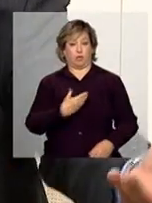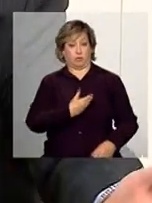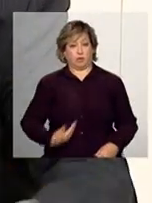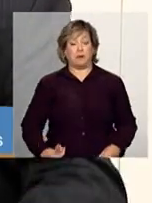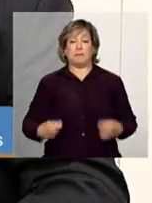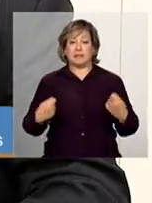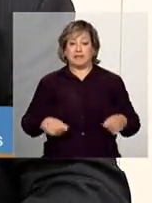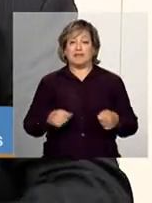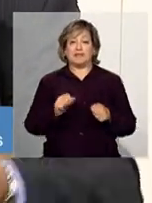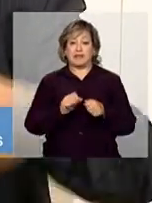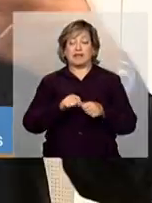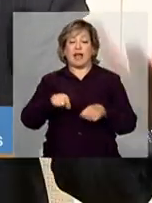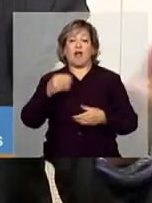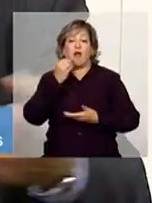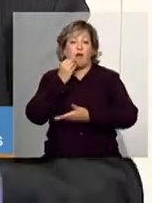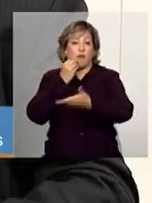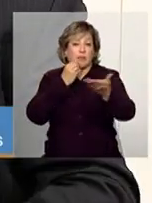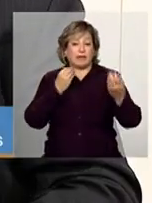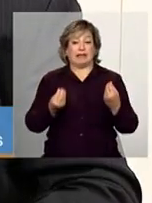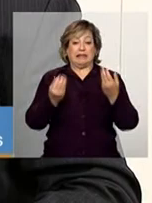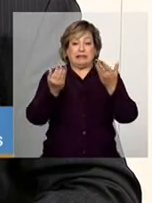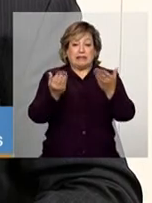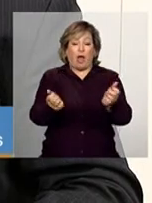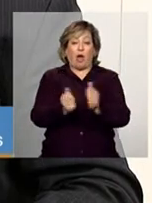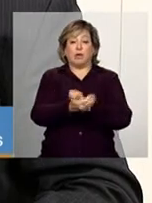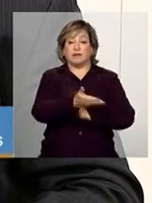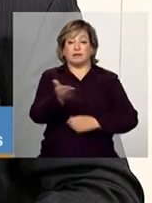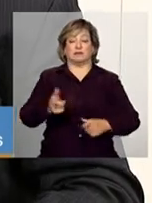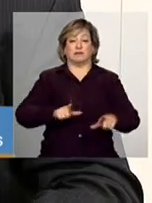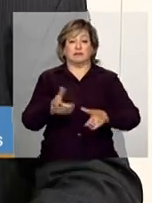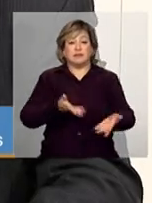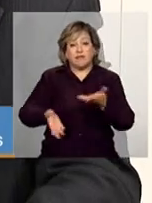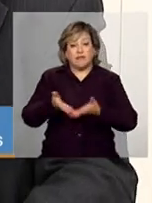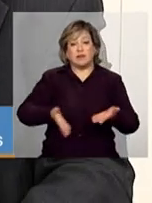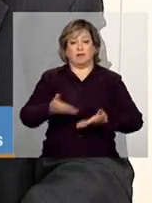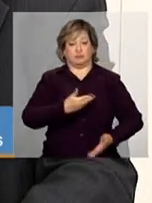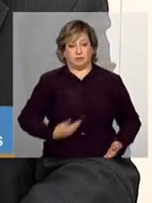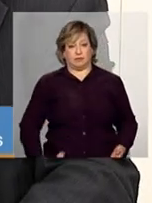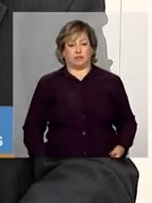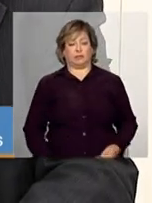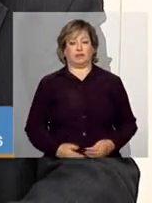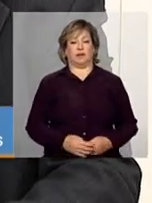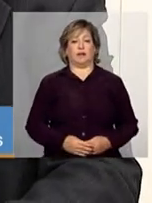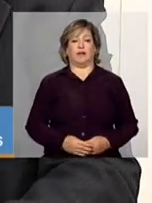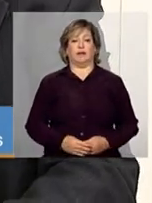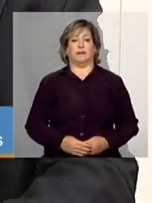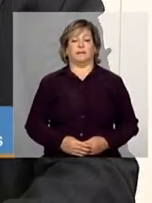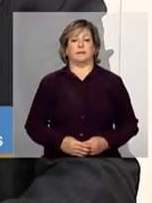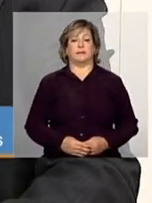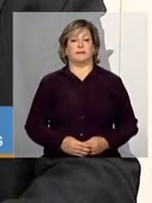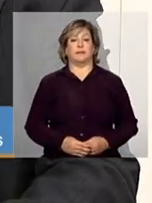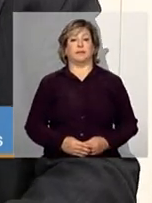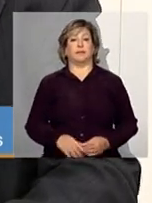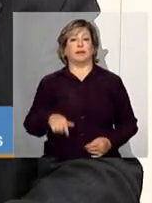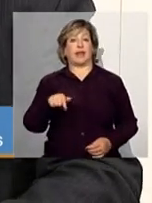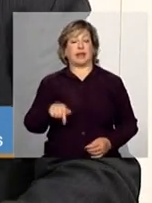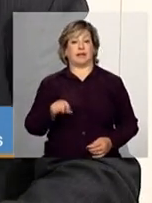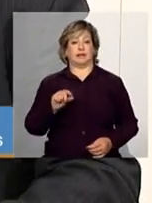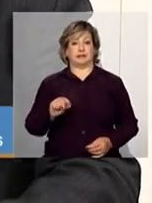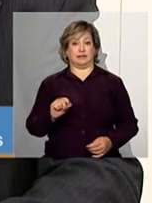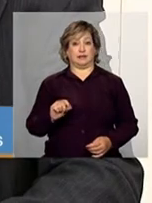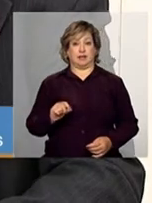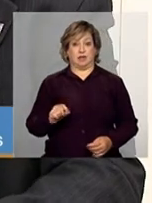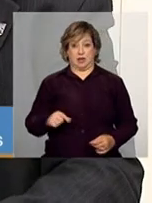essas oportunidades e chegar a eles com seus serviços públicos. Esse grande, essa grande